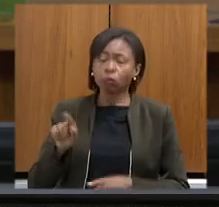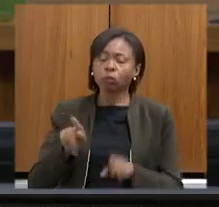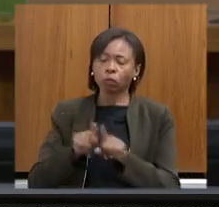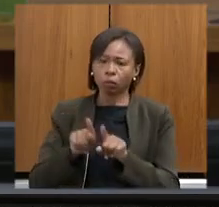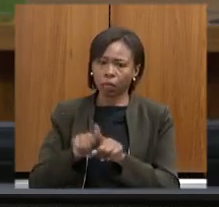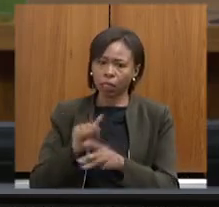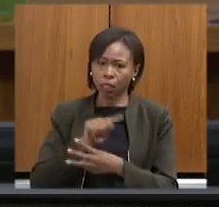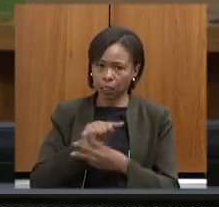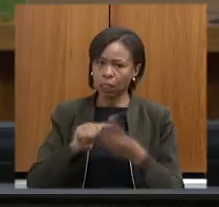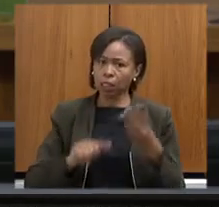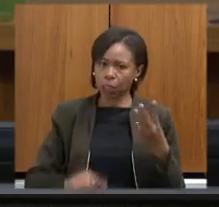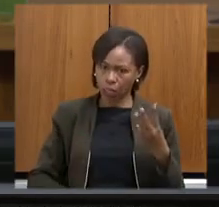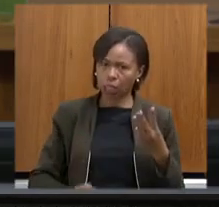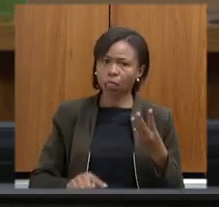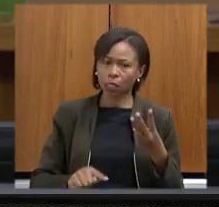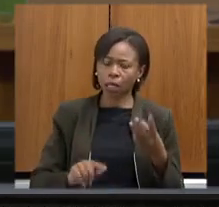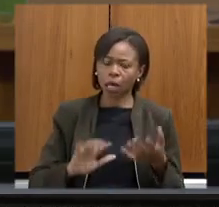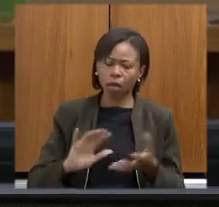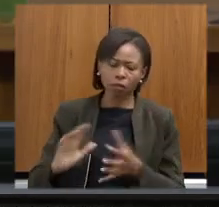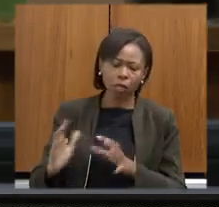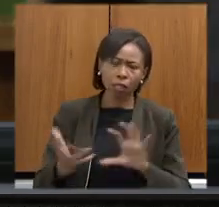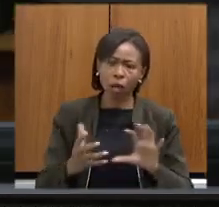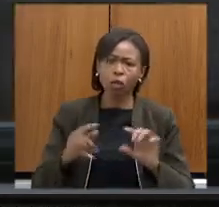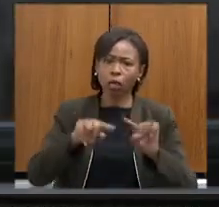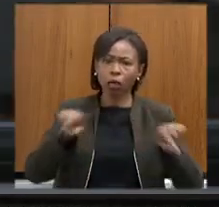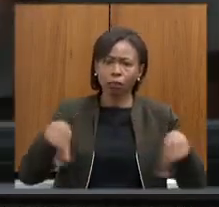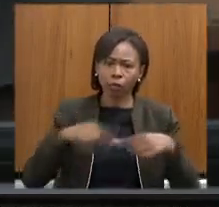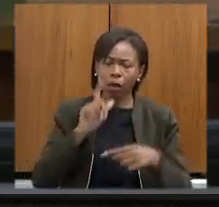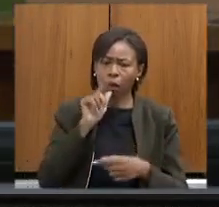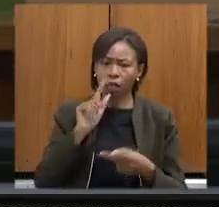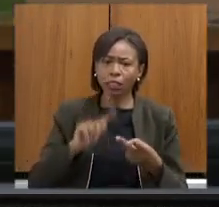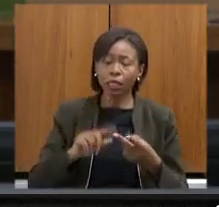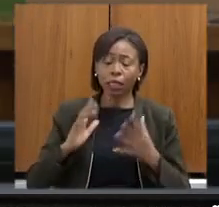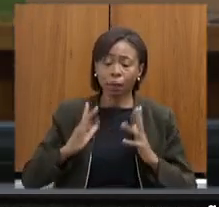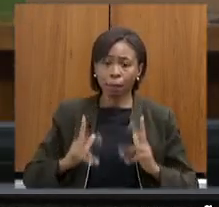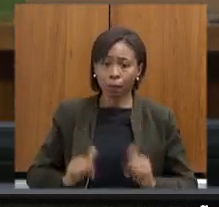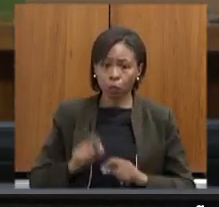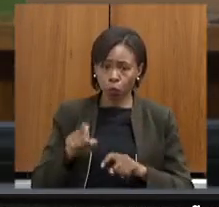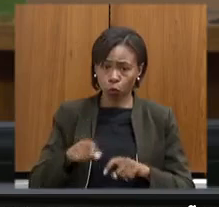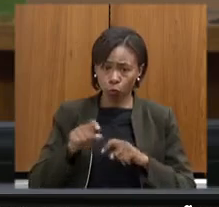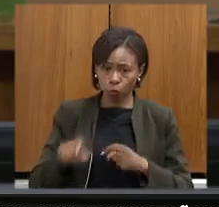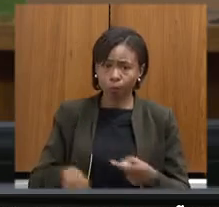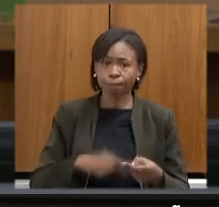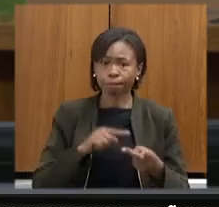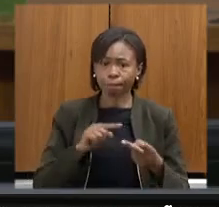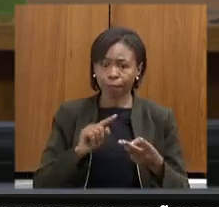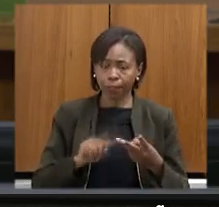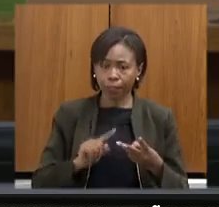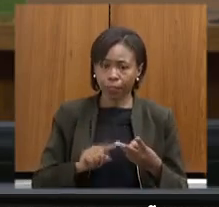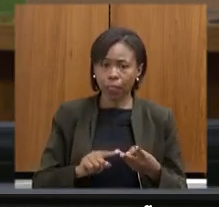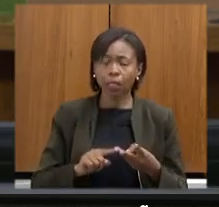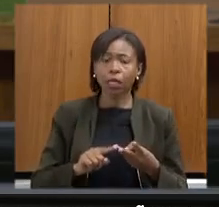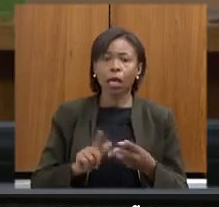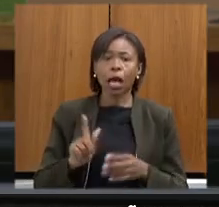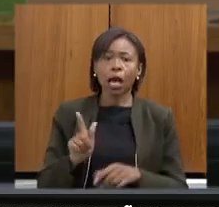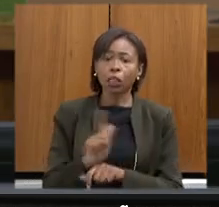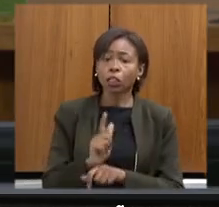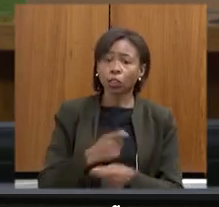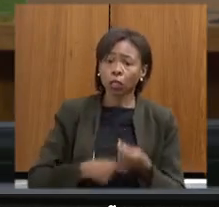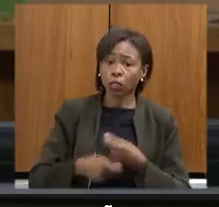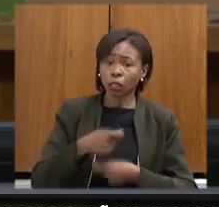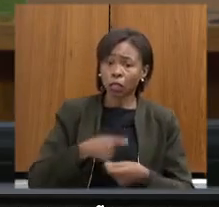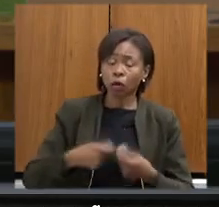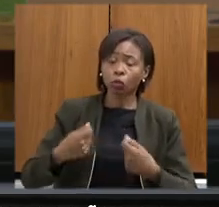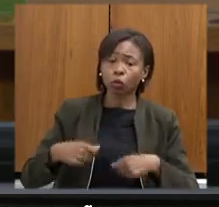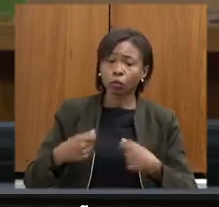de revitalização de bacias hidrográficas saneamento rural especialmente e um trabalho de gestão da demanda com os produtores